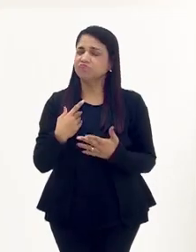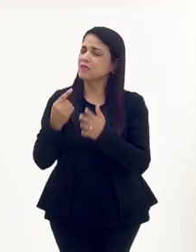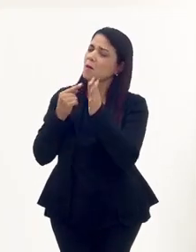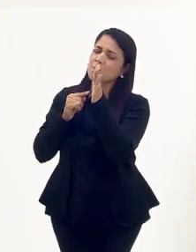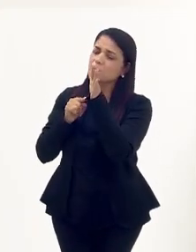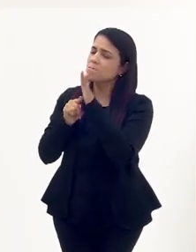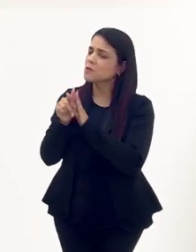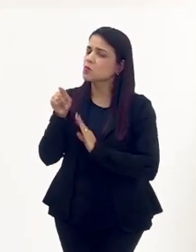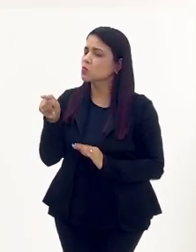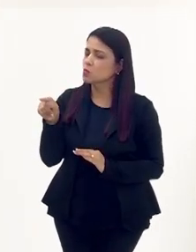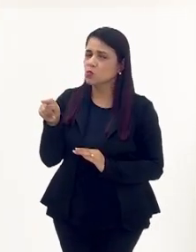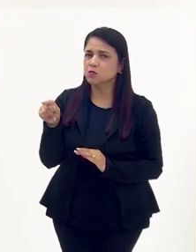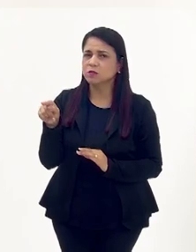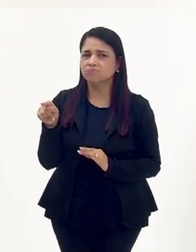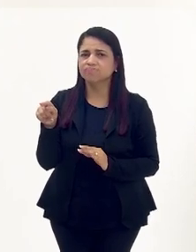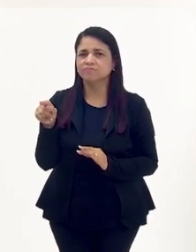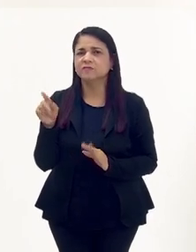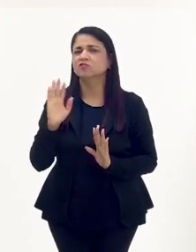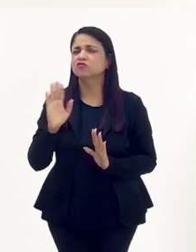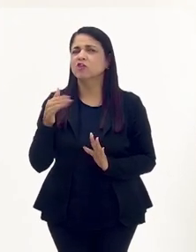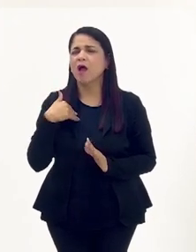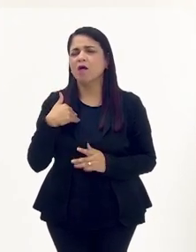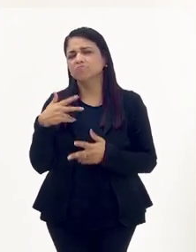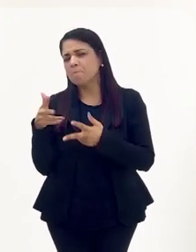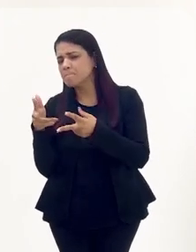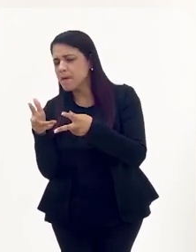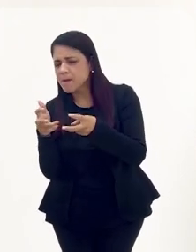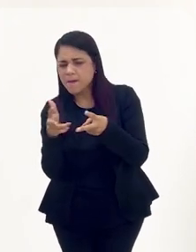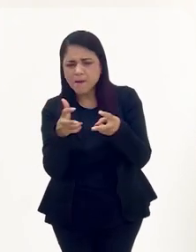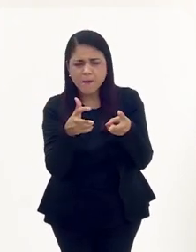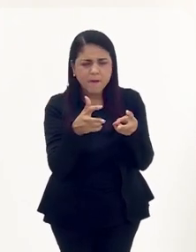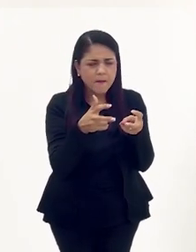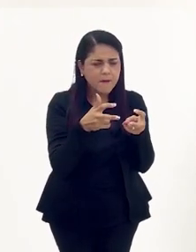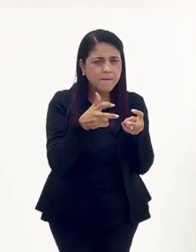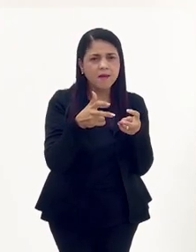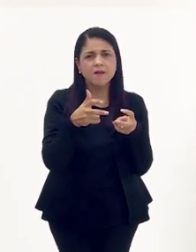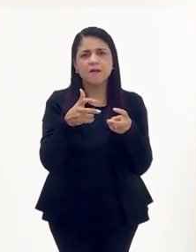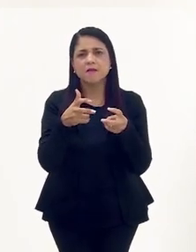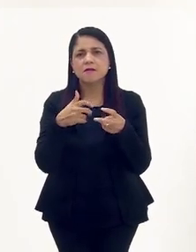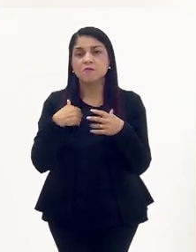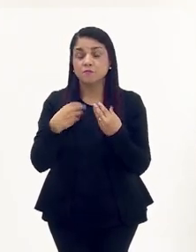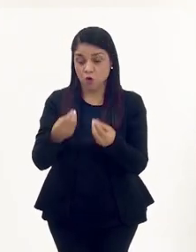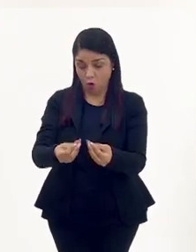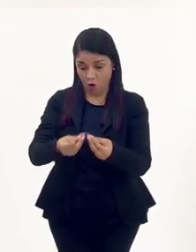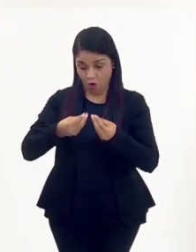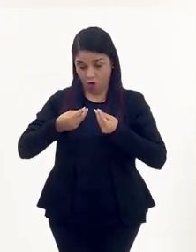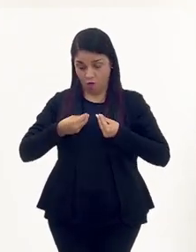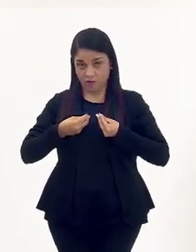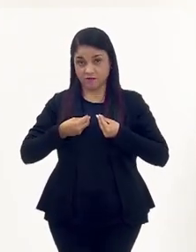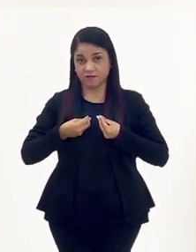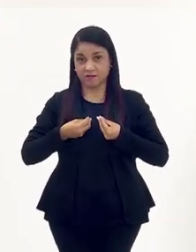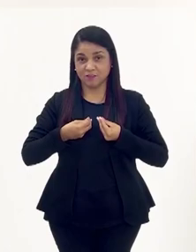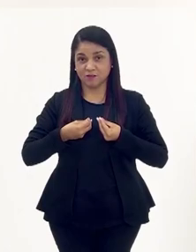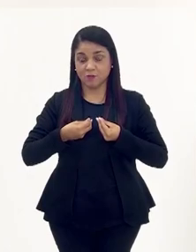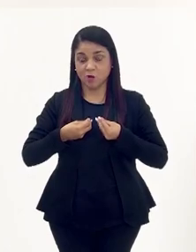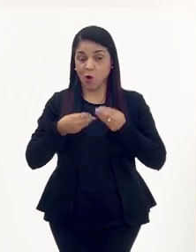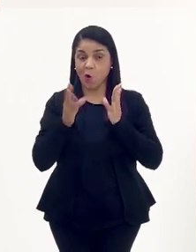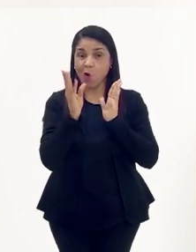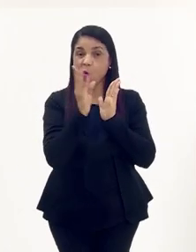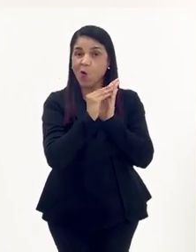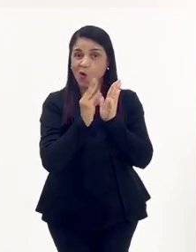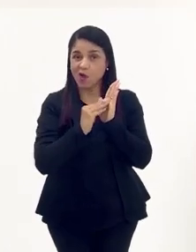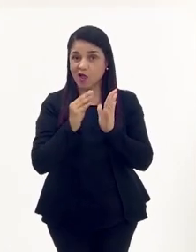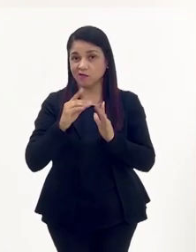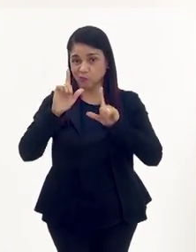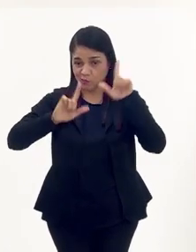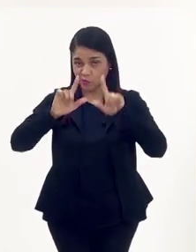E eu queria te fazer uma pergunta de alguma coisa que eu venho observando e que inclusive me ofereceram para botar na Expo,